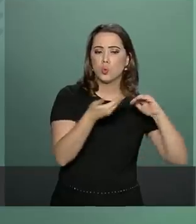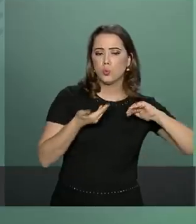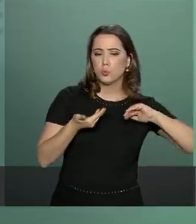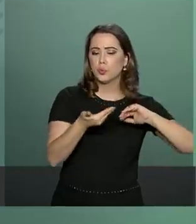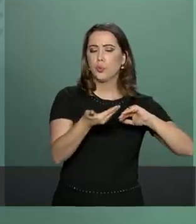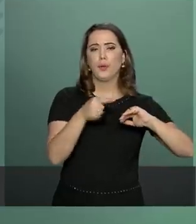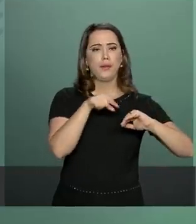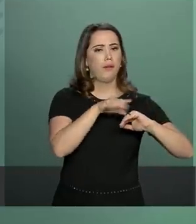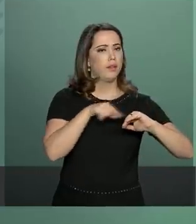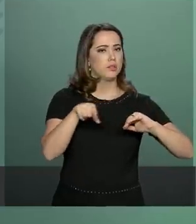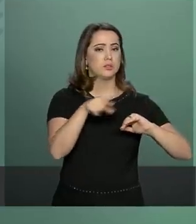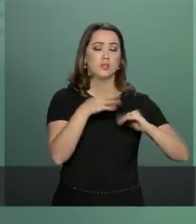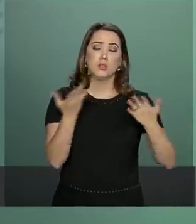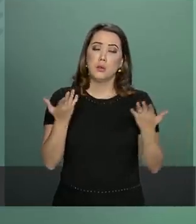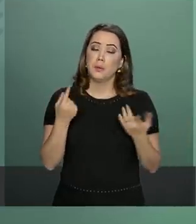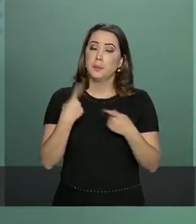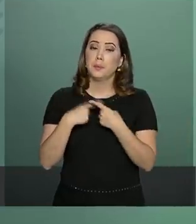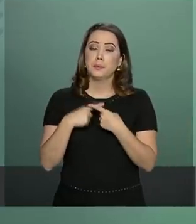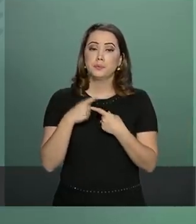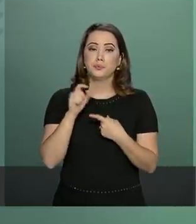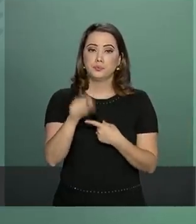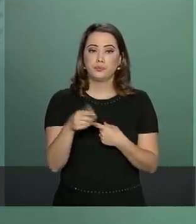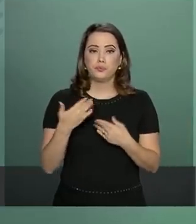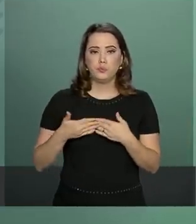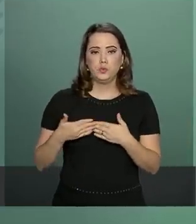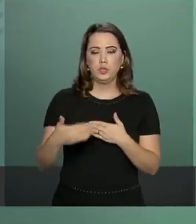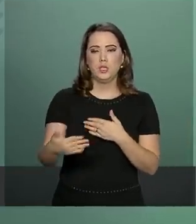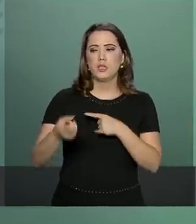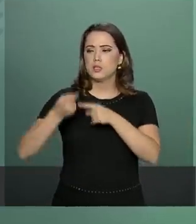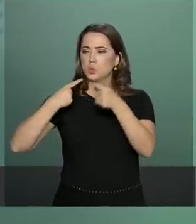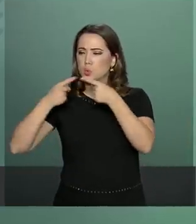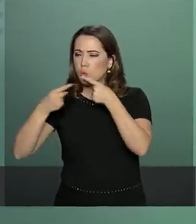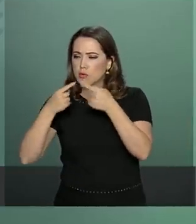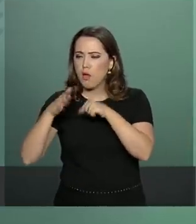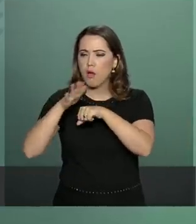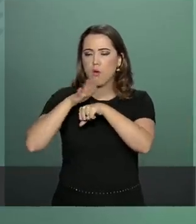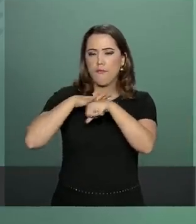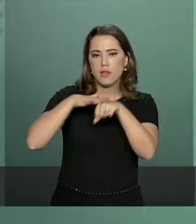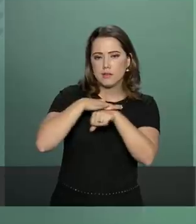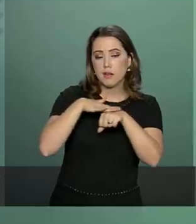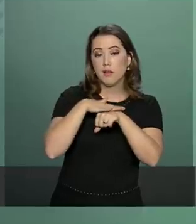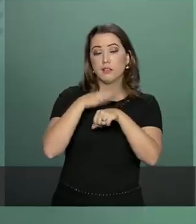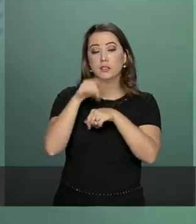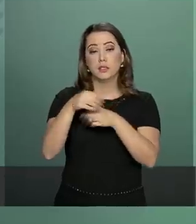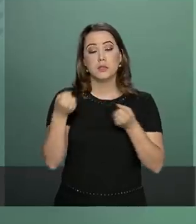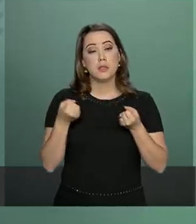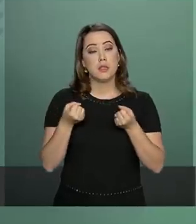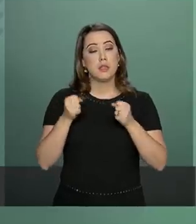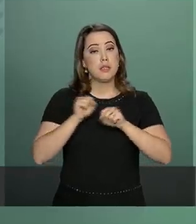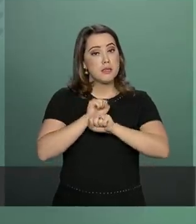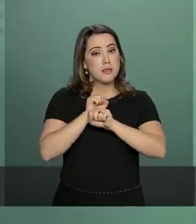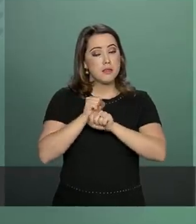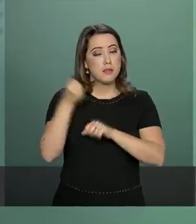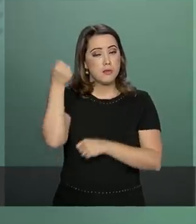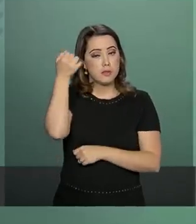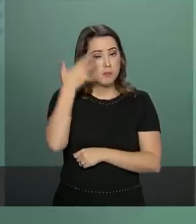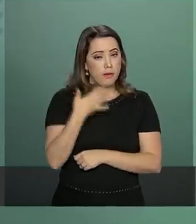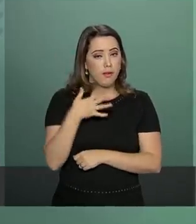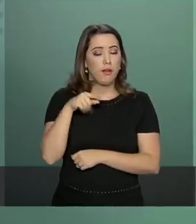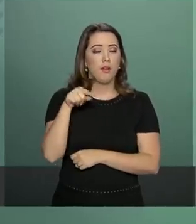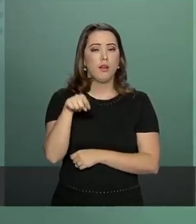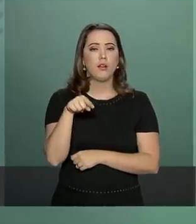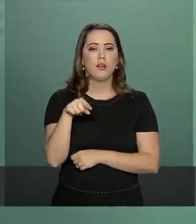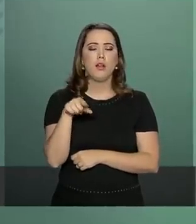congressistas a fim de, neste bate-papo, nessa conversa, colocar as posições do governo.